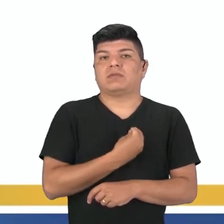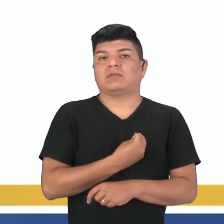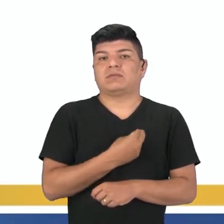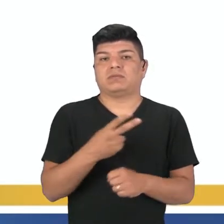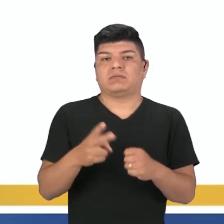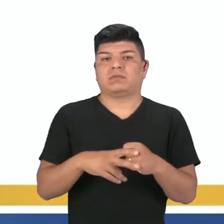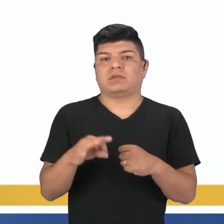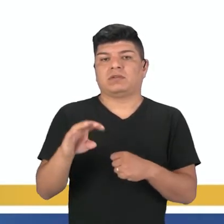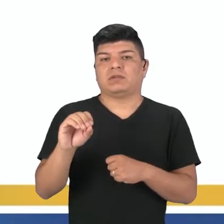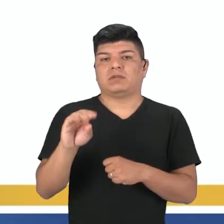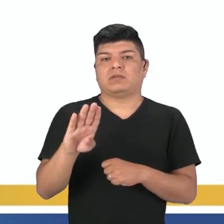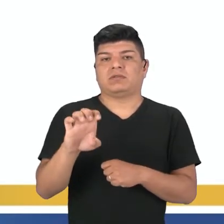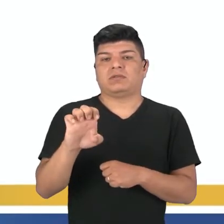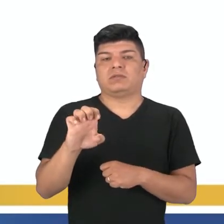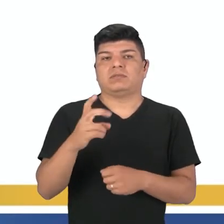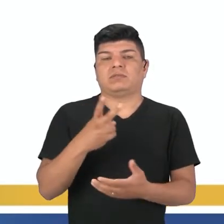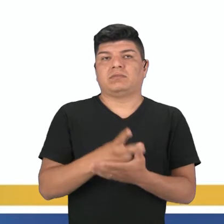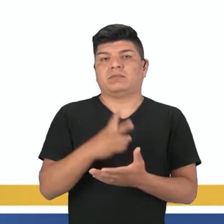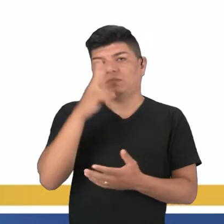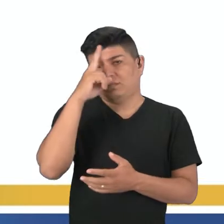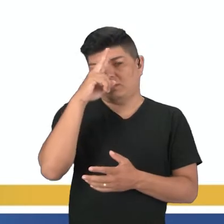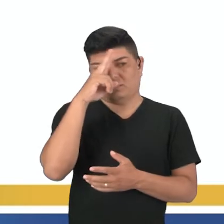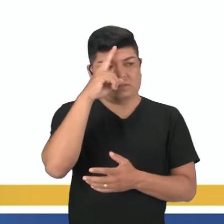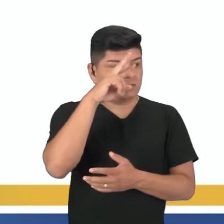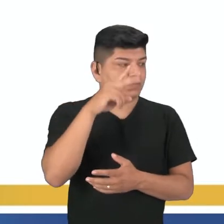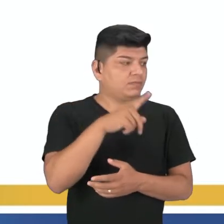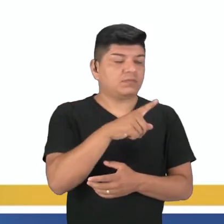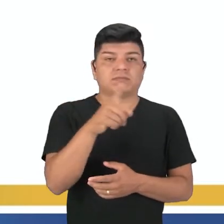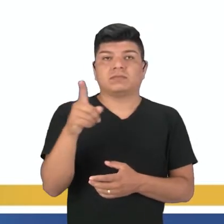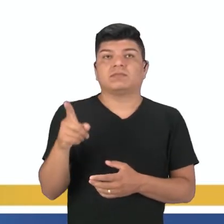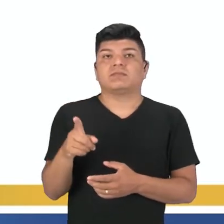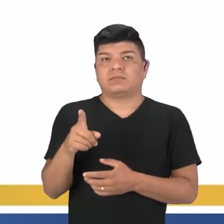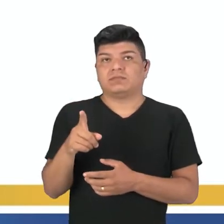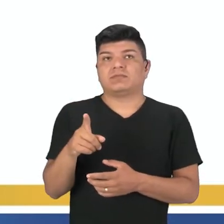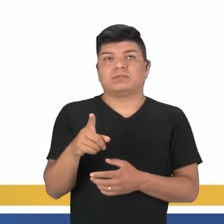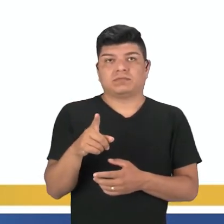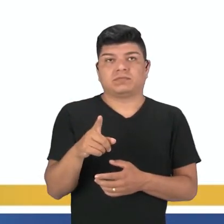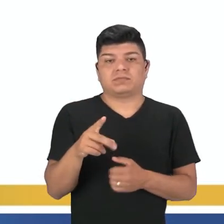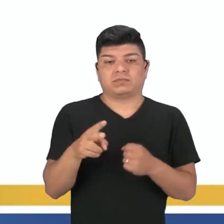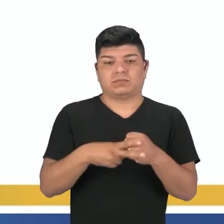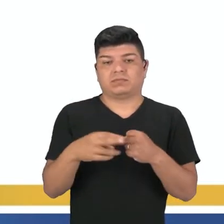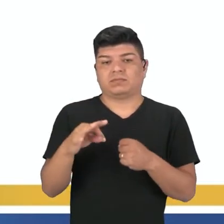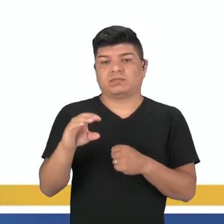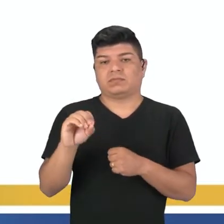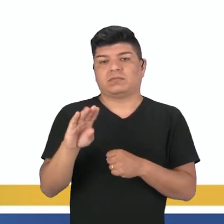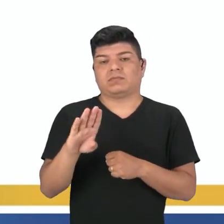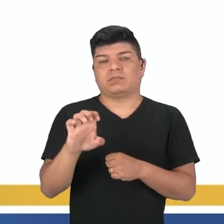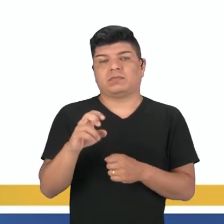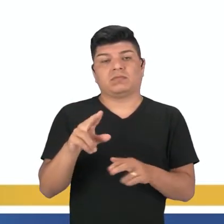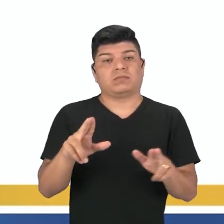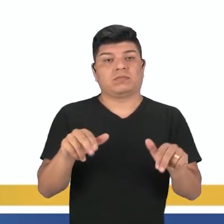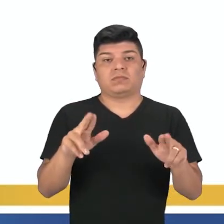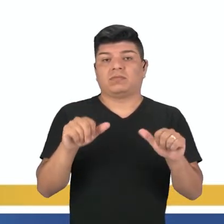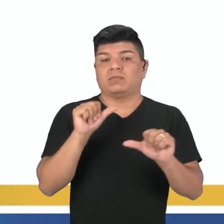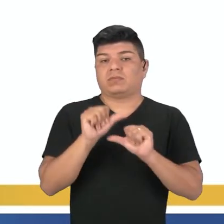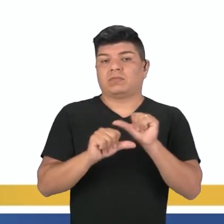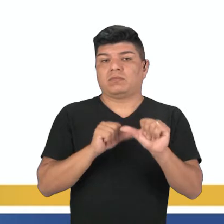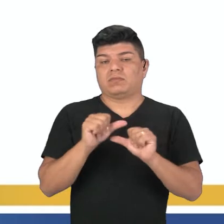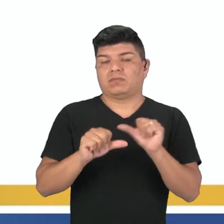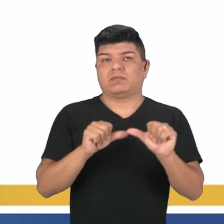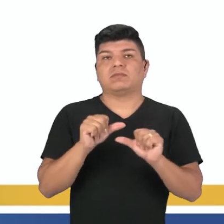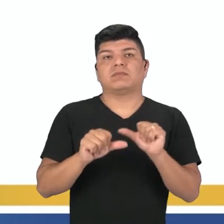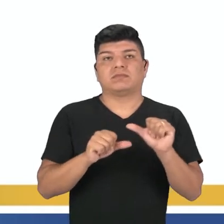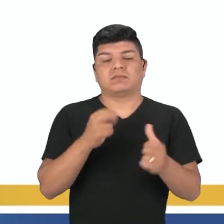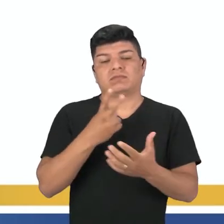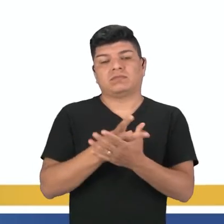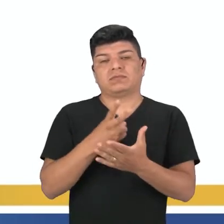be tem essa configuração aí, Lembrando, pessoal, que as conjugações do verbo to be nunca mudam, certo?